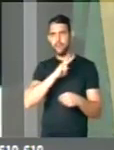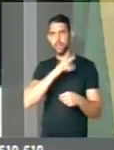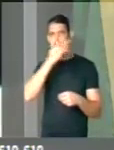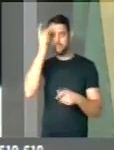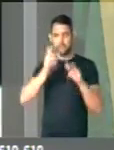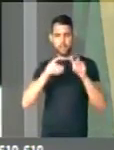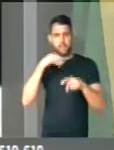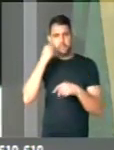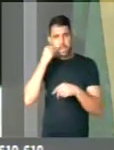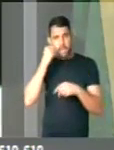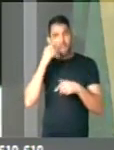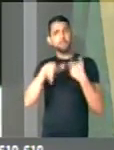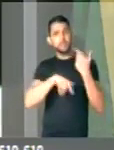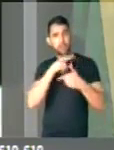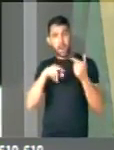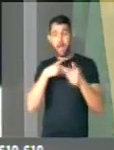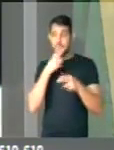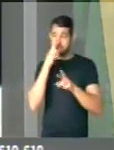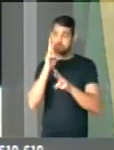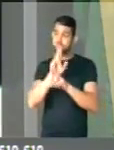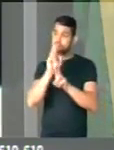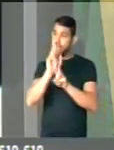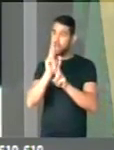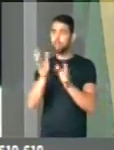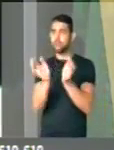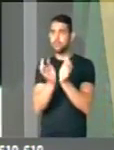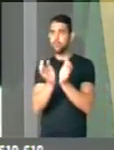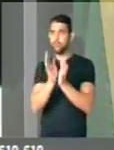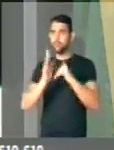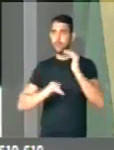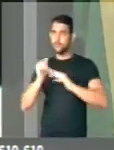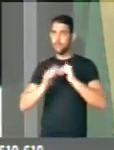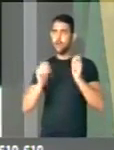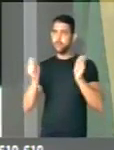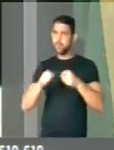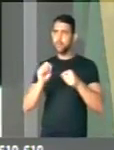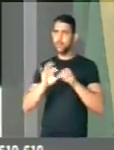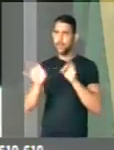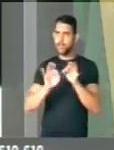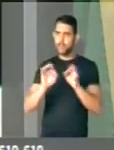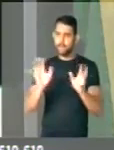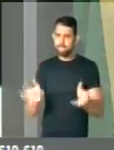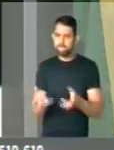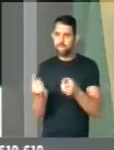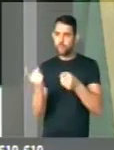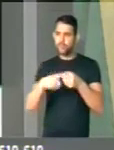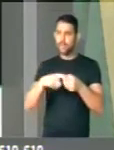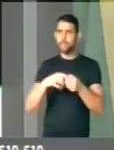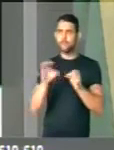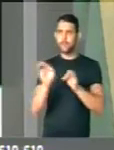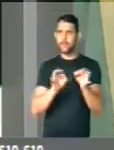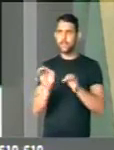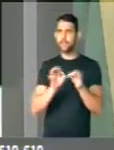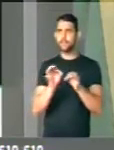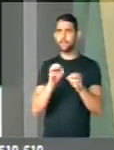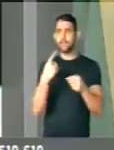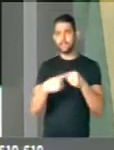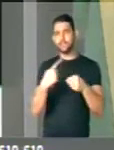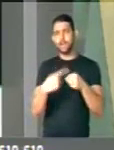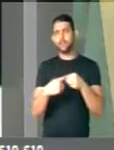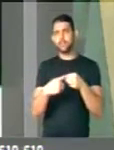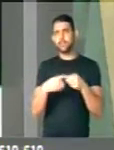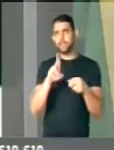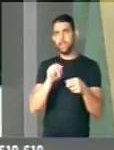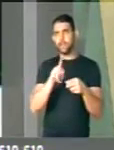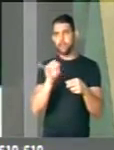pessoas experientes. E eu espero que com essa equipe nós possamos levantar o difícil aspecto que hoje a nossa cidade se encontra,